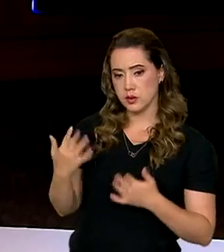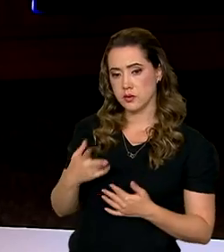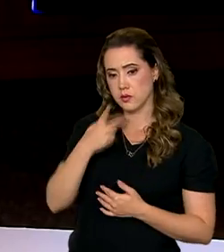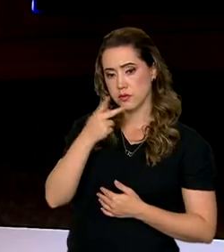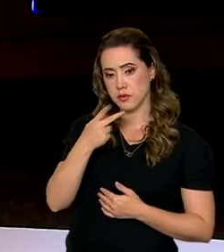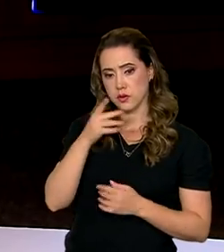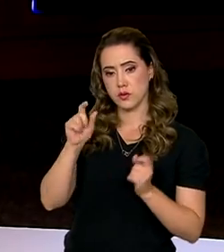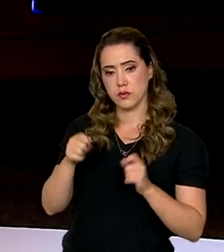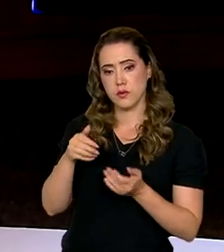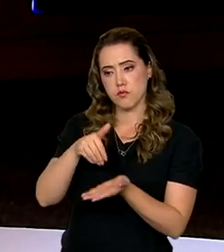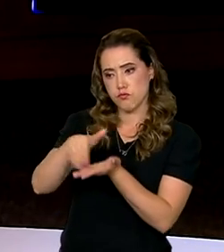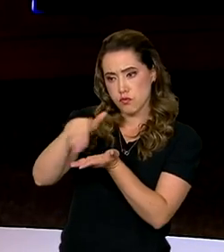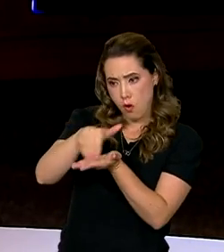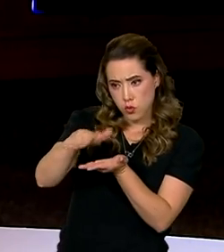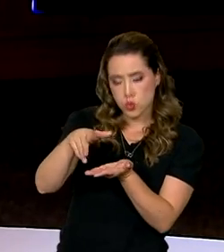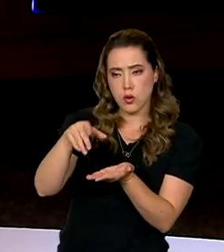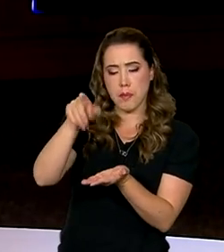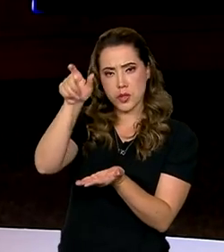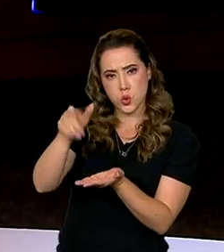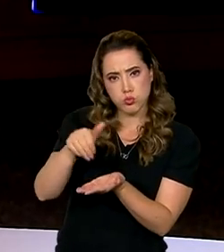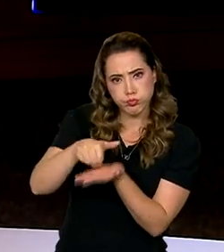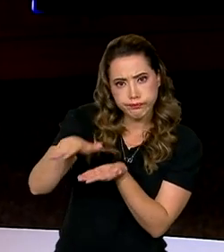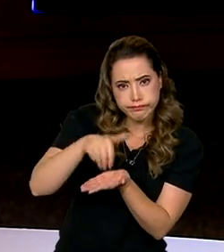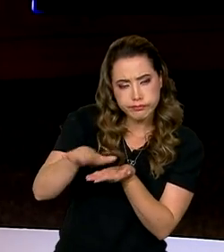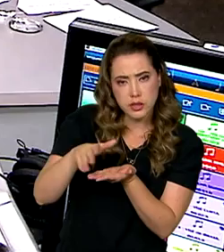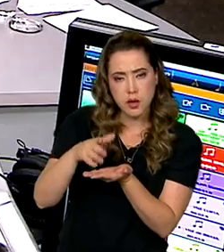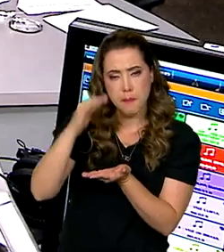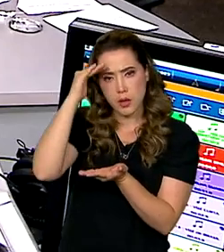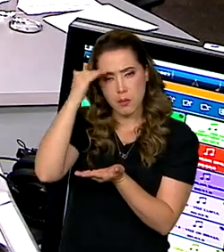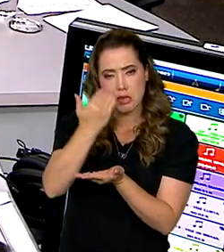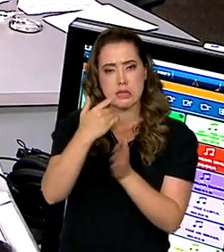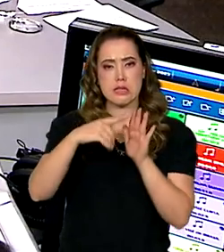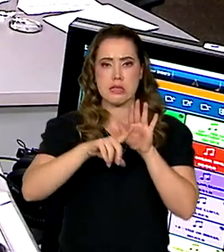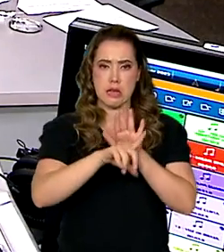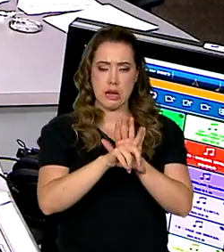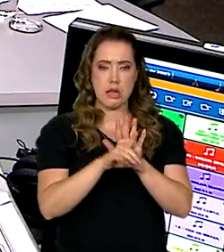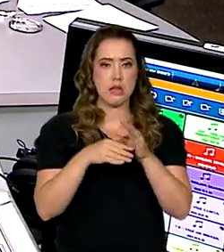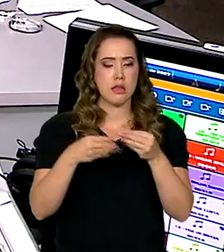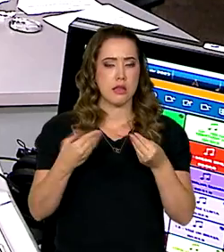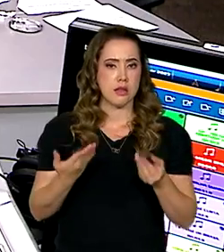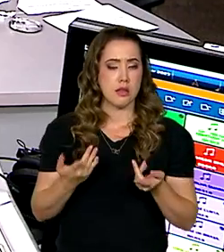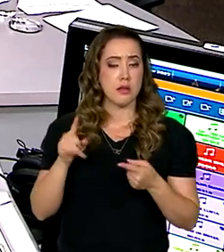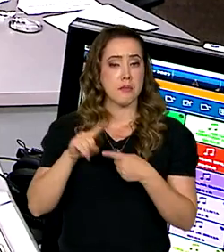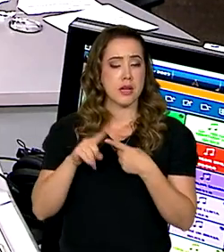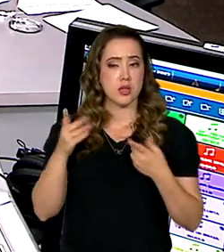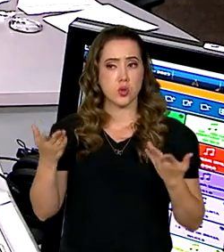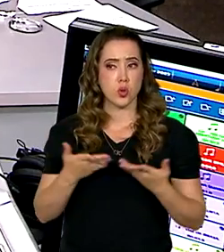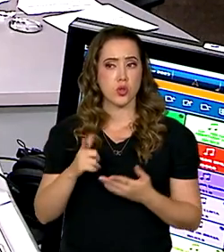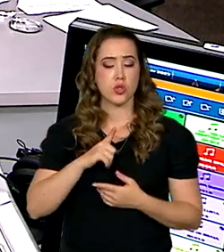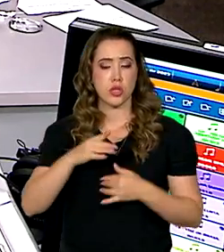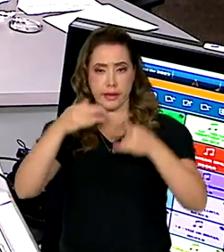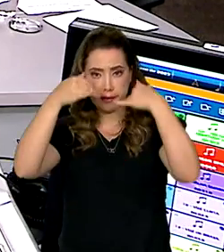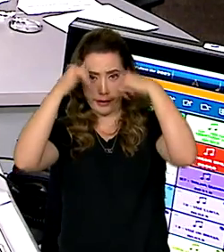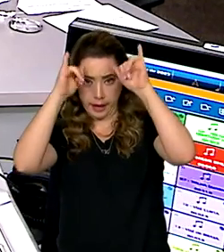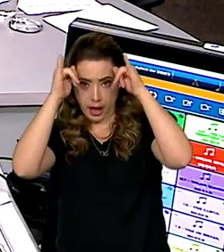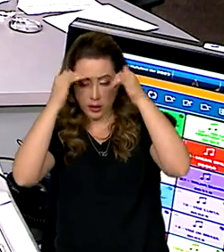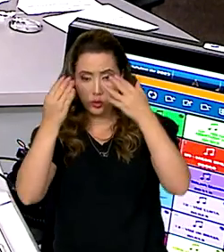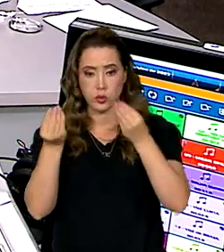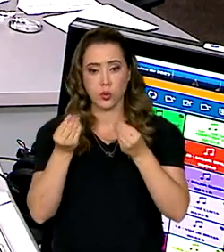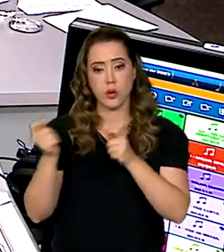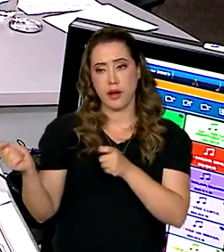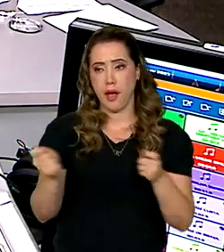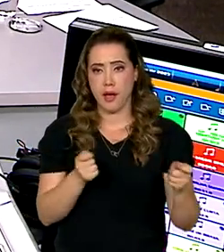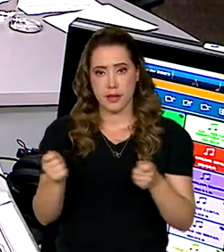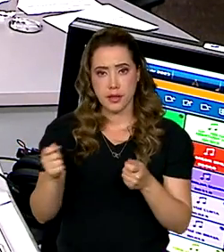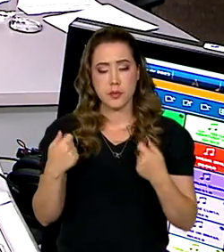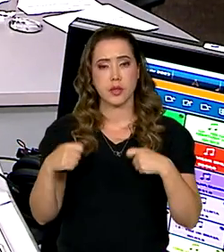pouco da desintrução em si, então, para cumprir essa decisão judicial. A senhora mencionou que tem hoje gado lá, garimpo